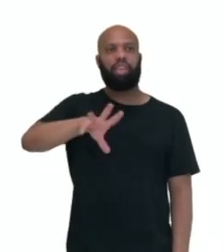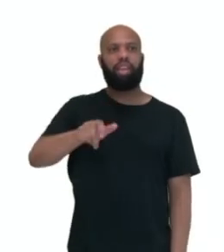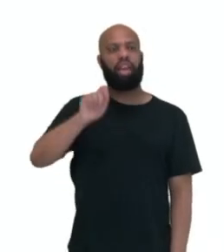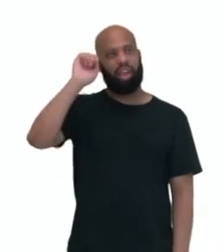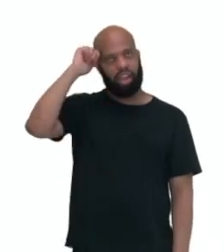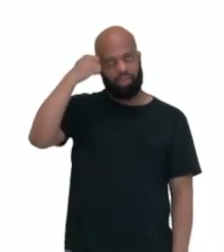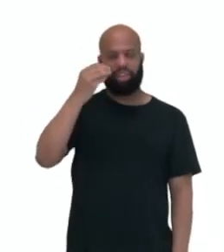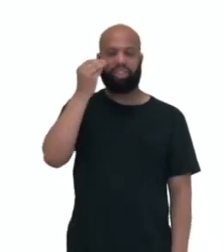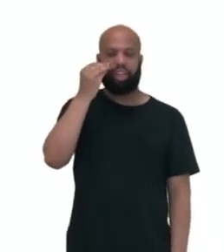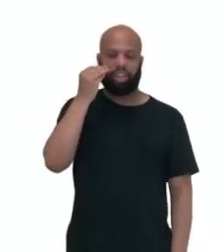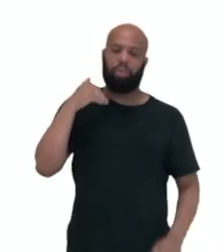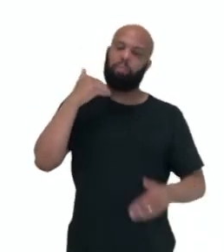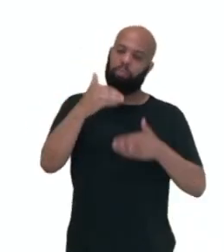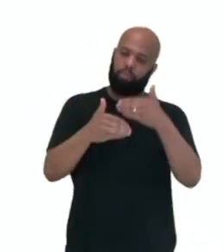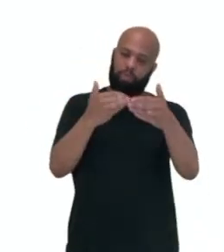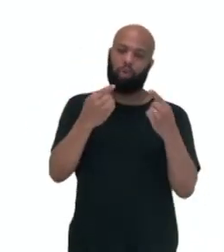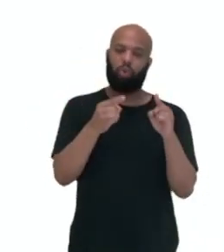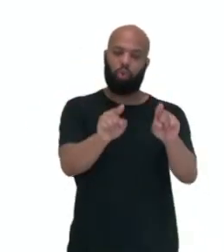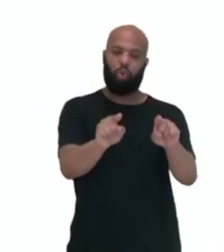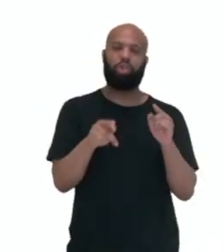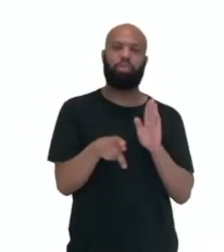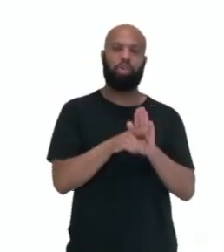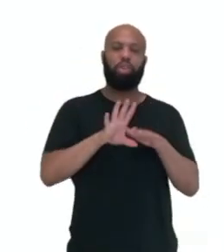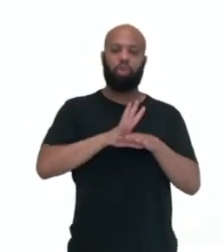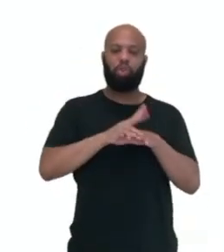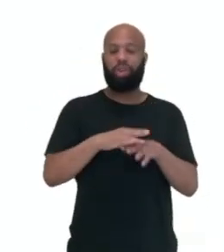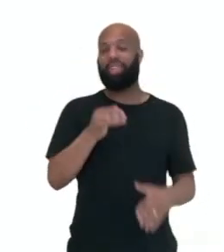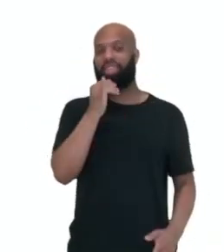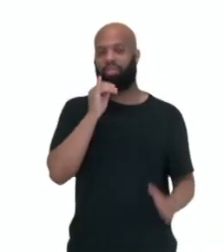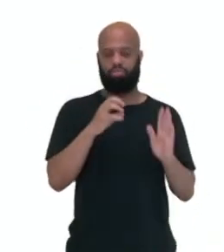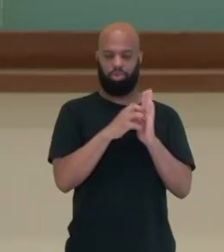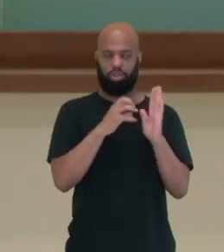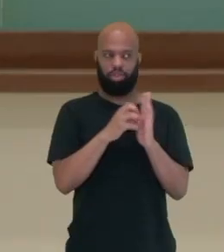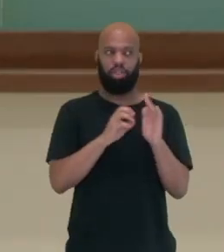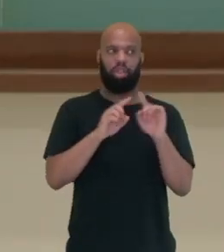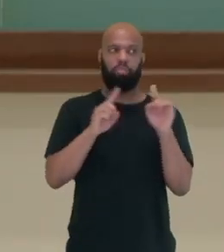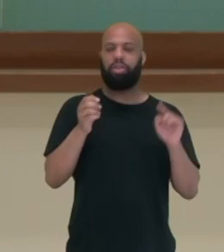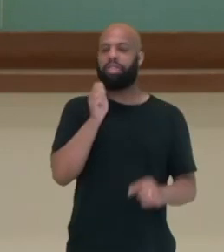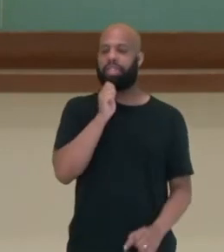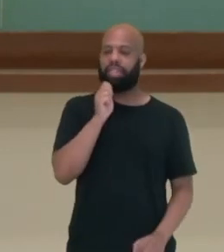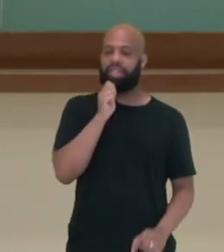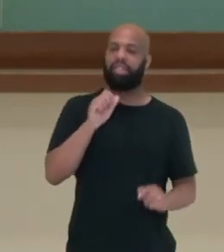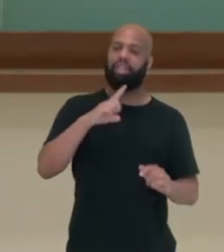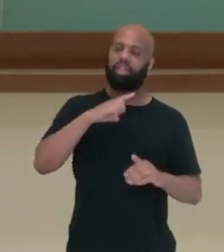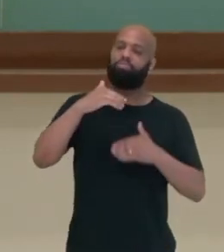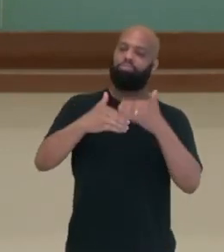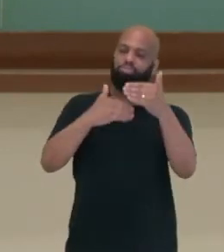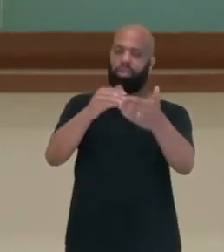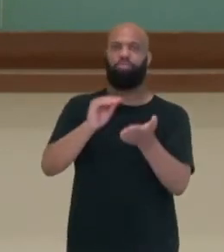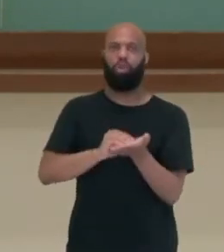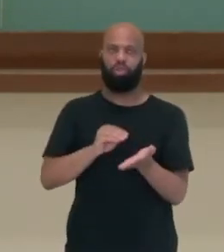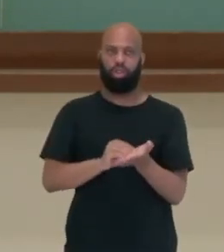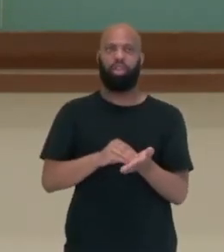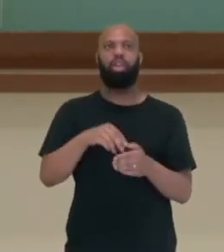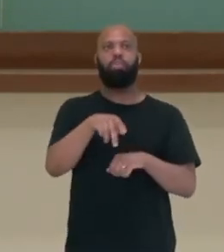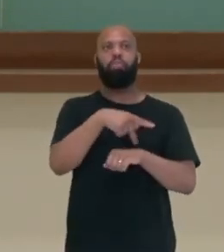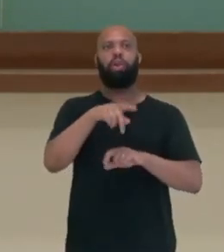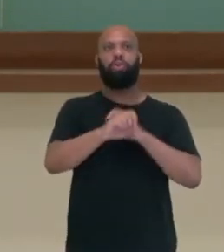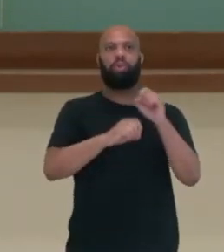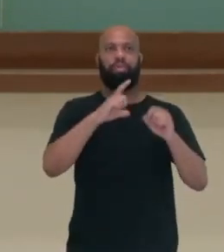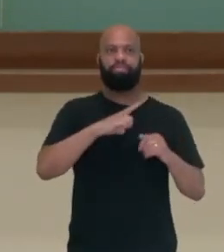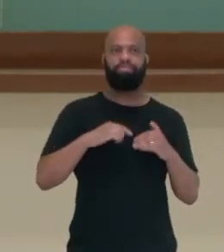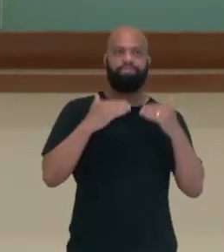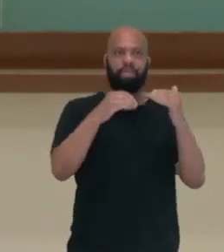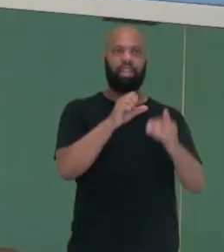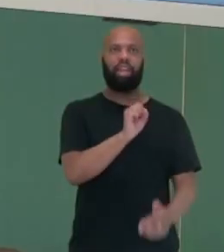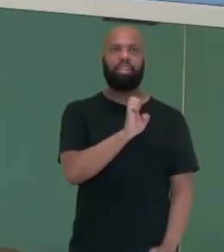melhorando, né? Esses índices aí de combate às doenças como a AIDS, né? Mas ainda precisa melhorar muito. Quais países se destacam, né? Tem aí,